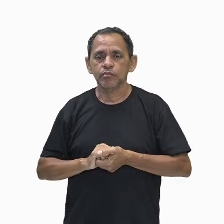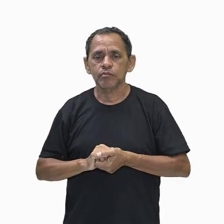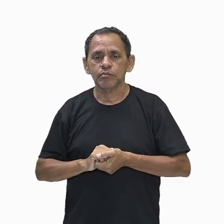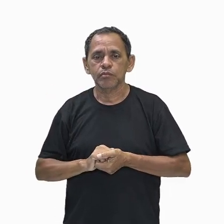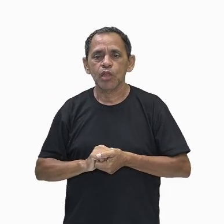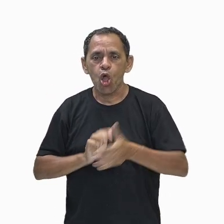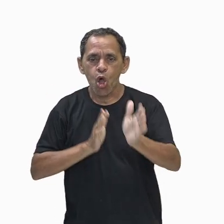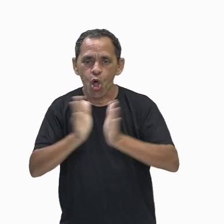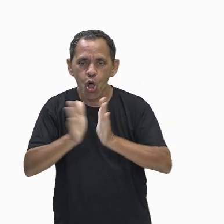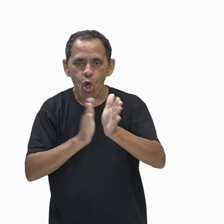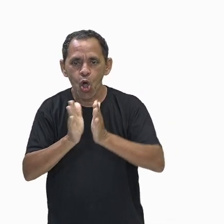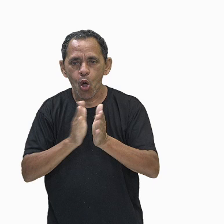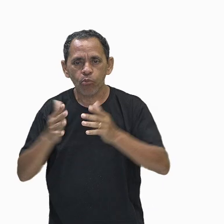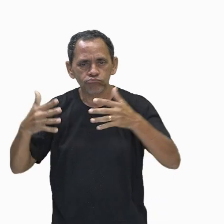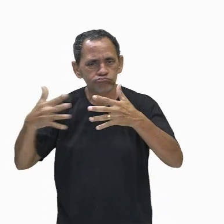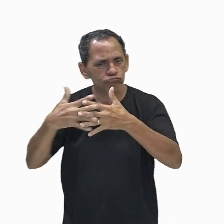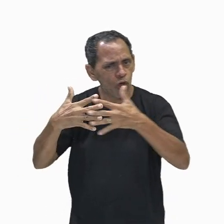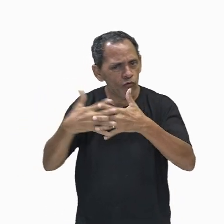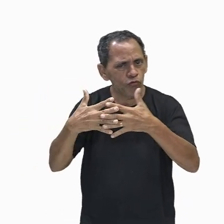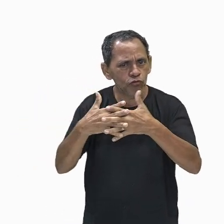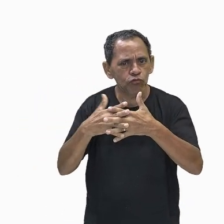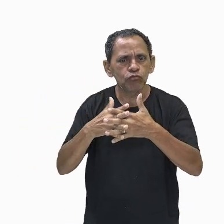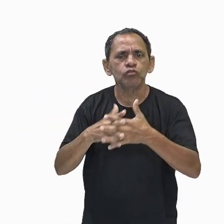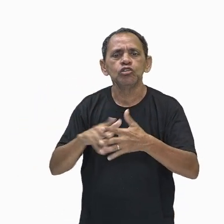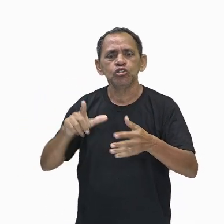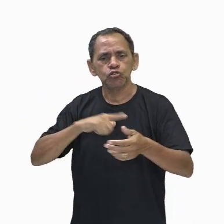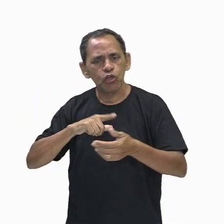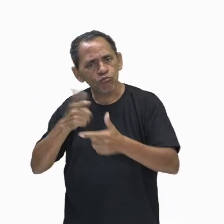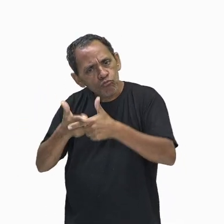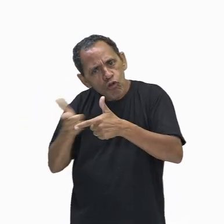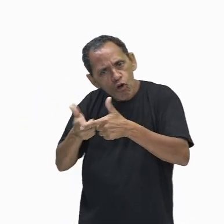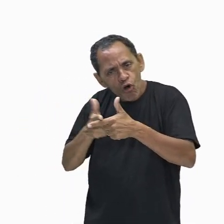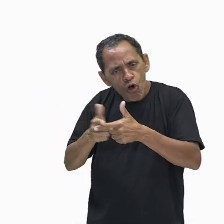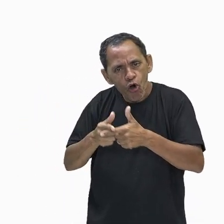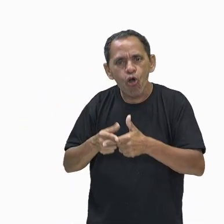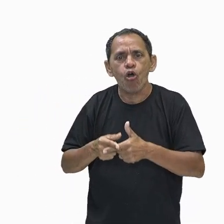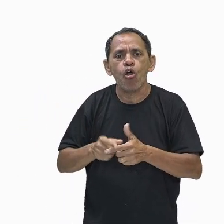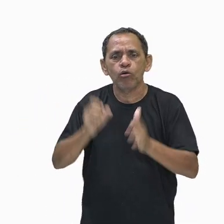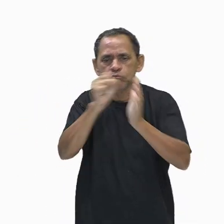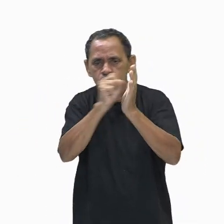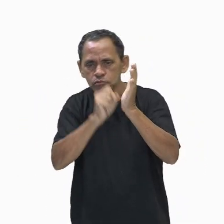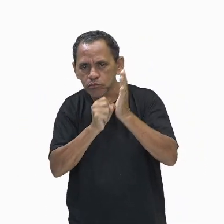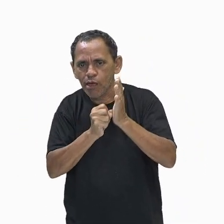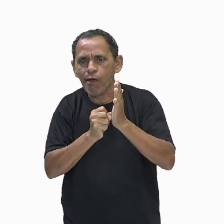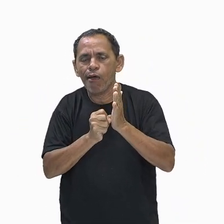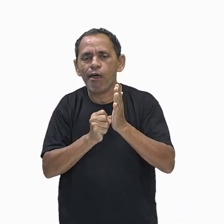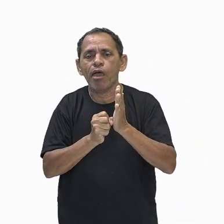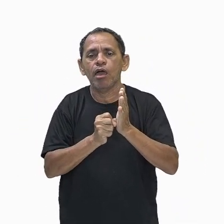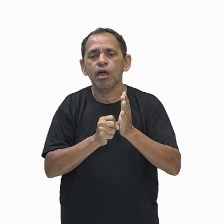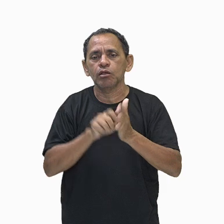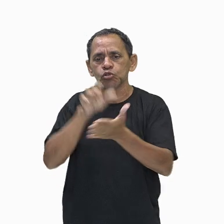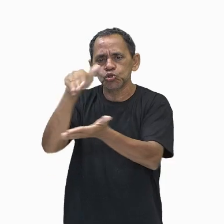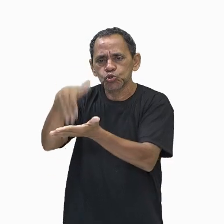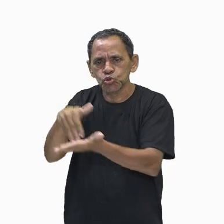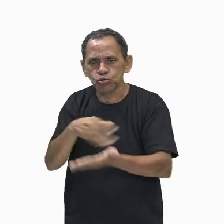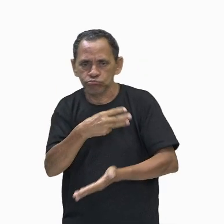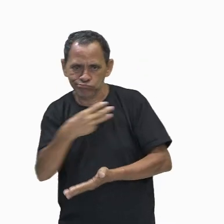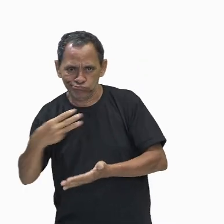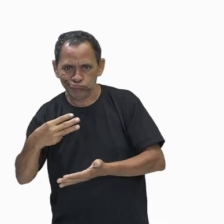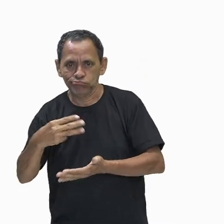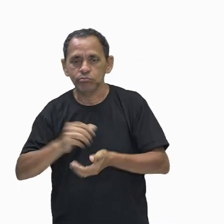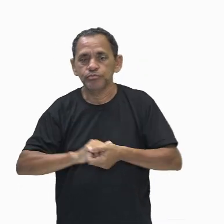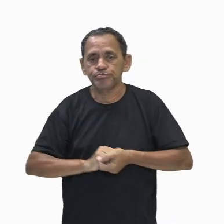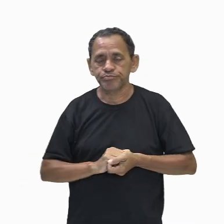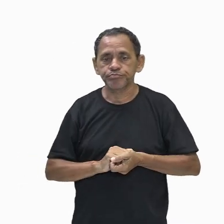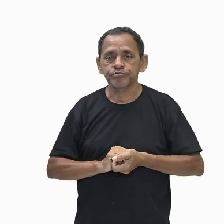no período agitado, que abalou o Egito nos últimos três séculos. Transferiu a capital do Império de Tebas para Iti